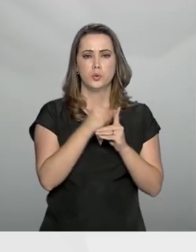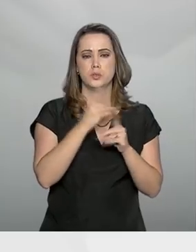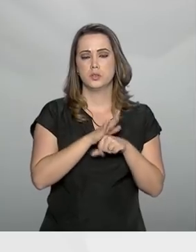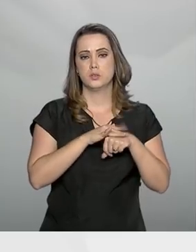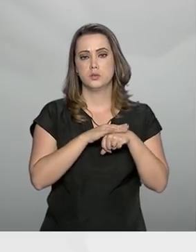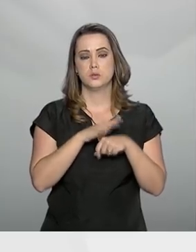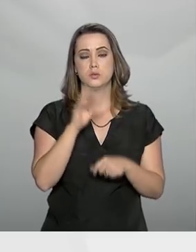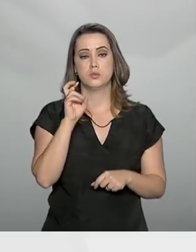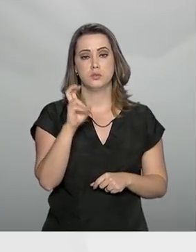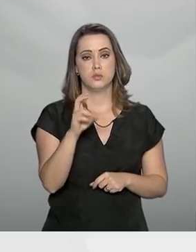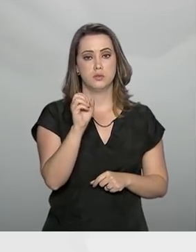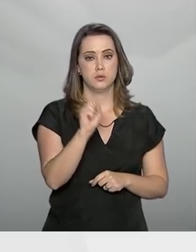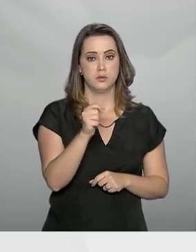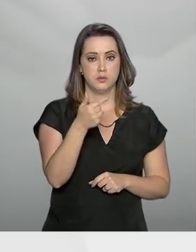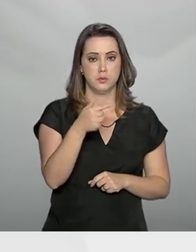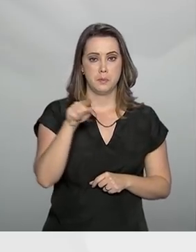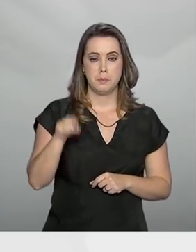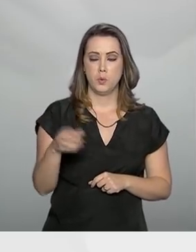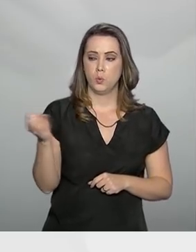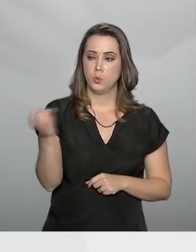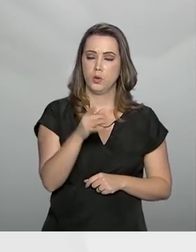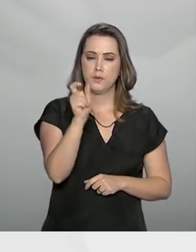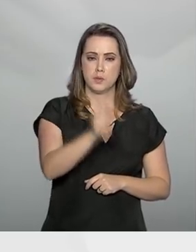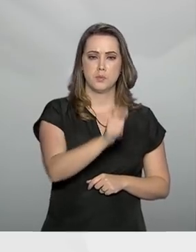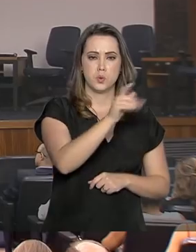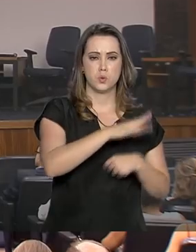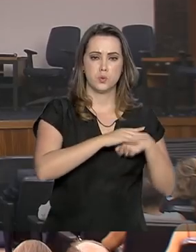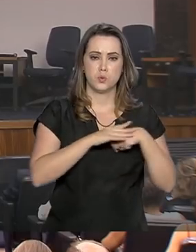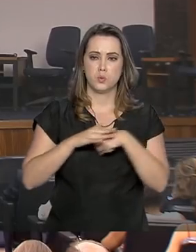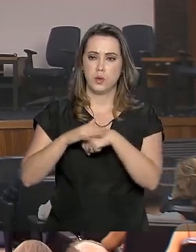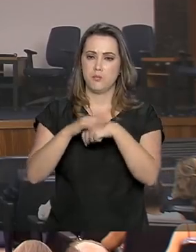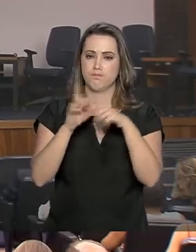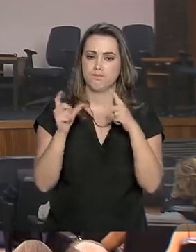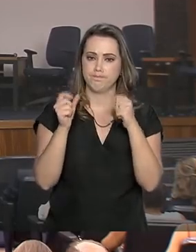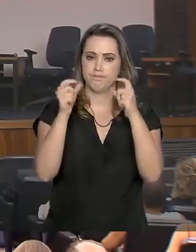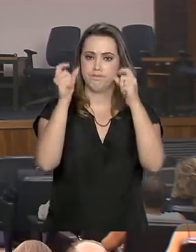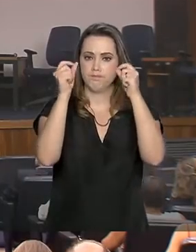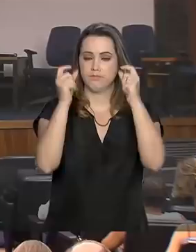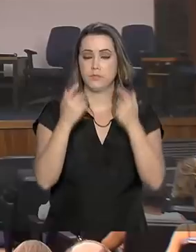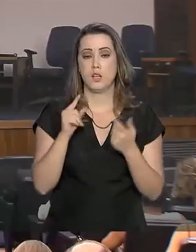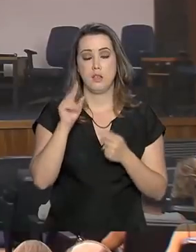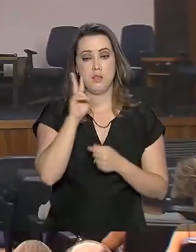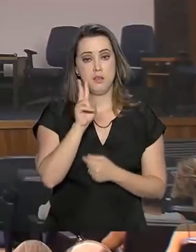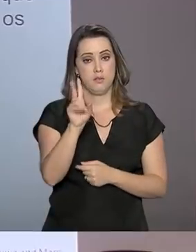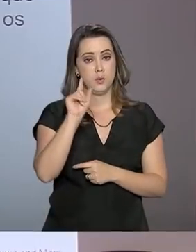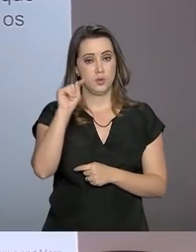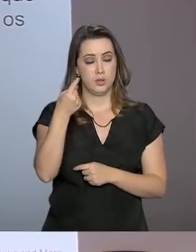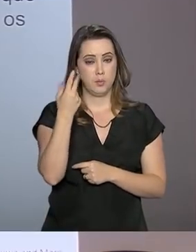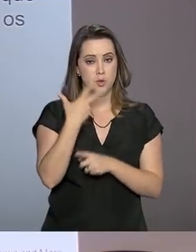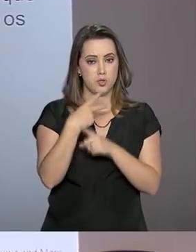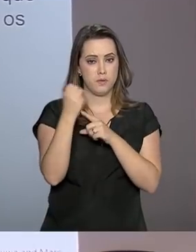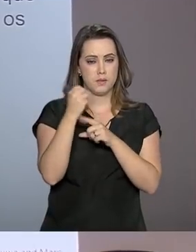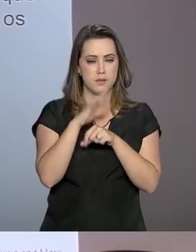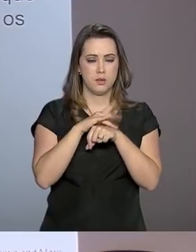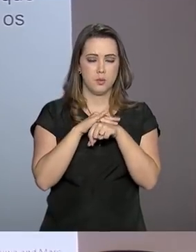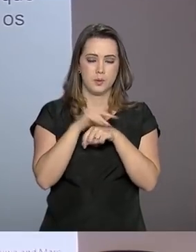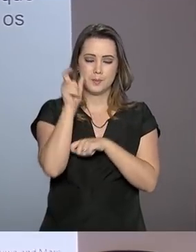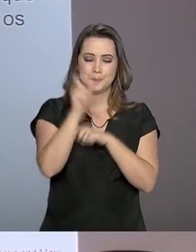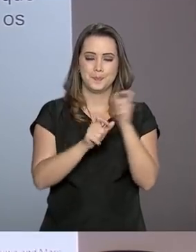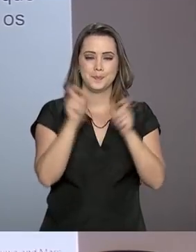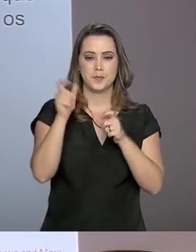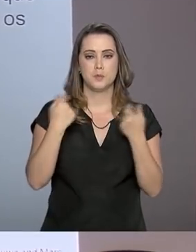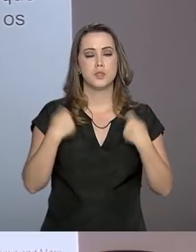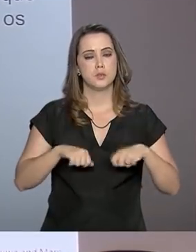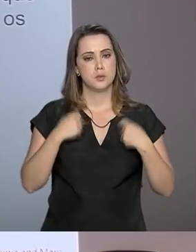582 mil novos casos de câncer. A pesquisa revelou que depois de superar a doença, os pacientes